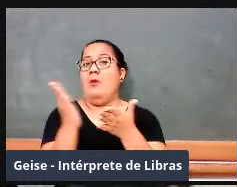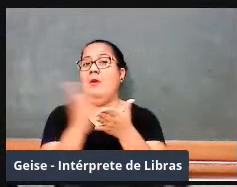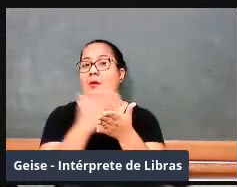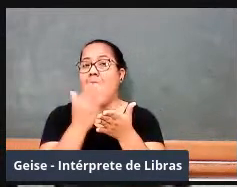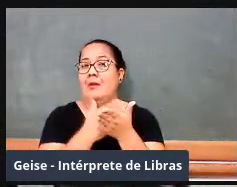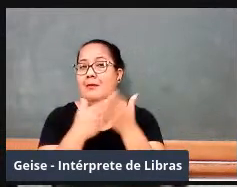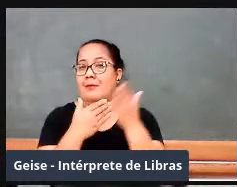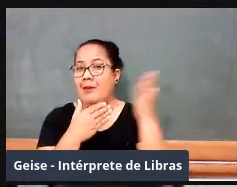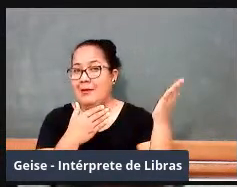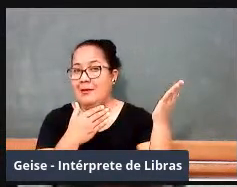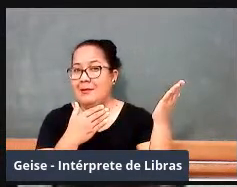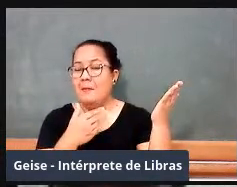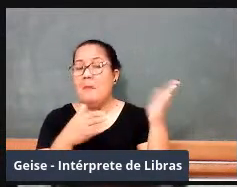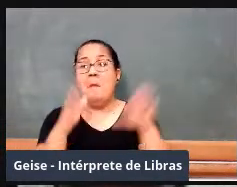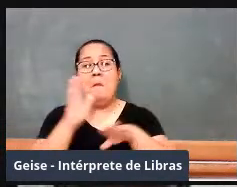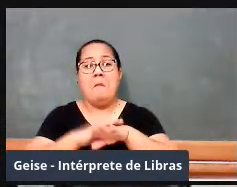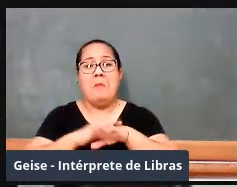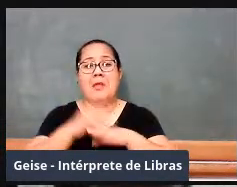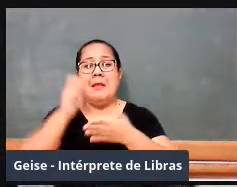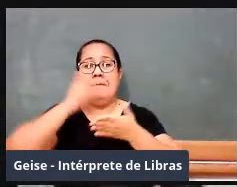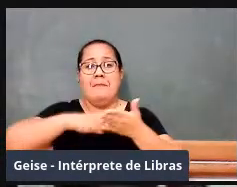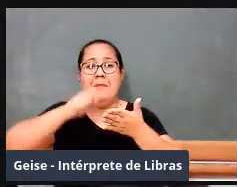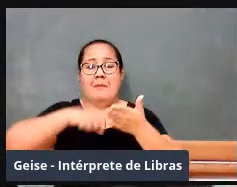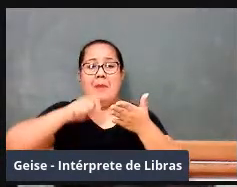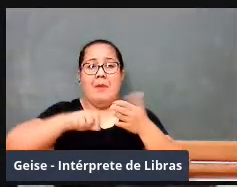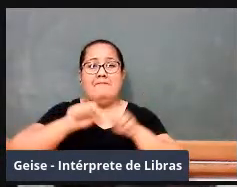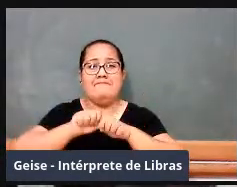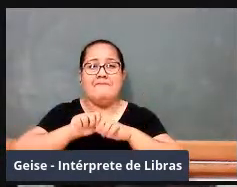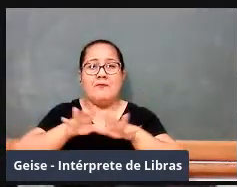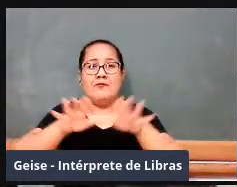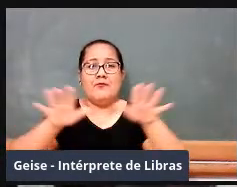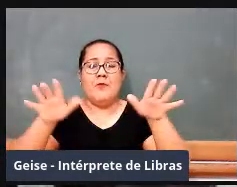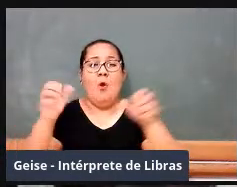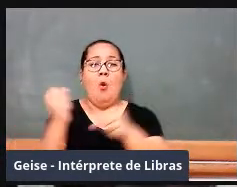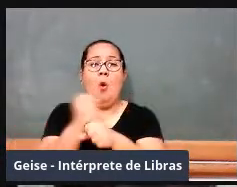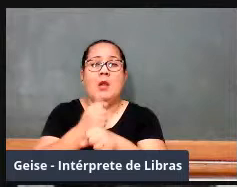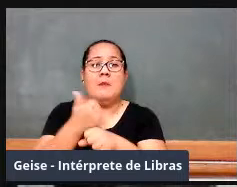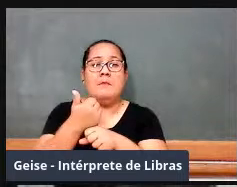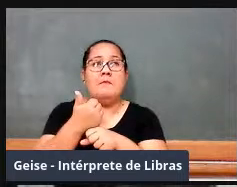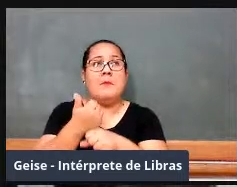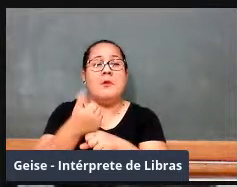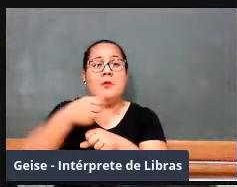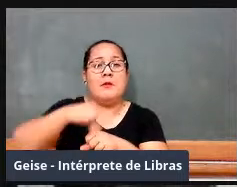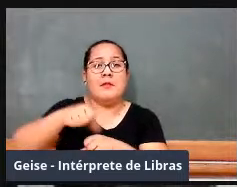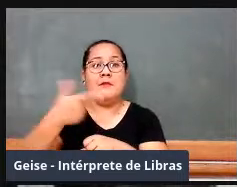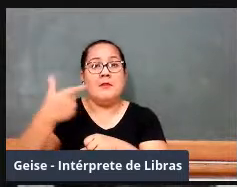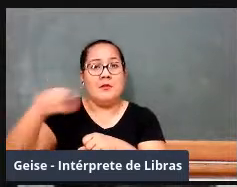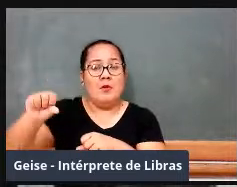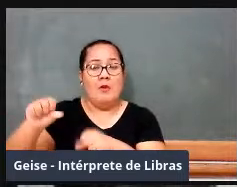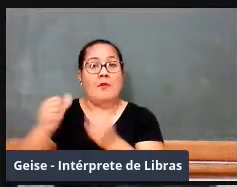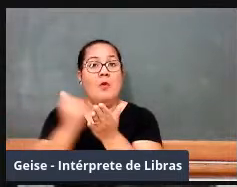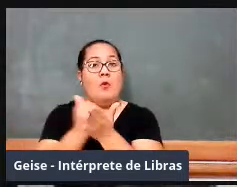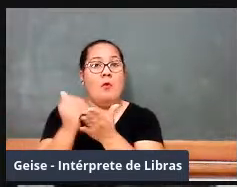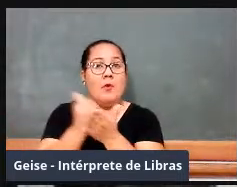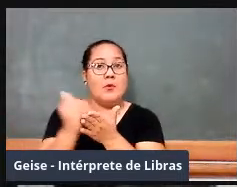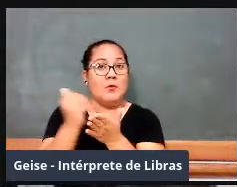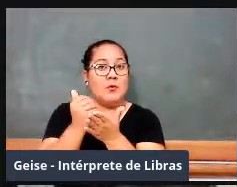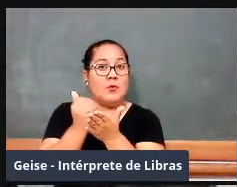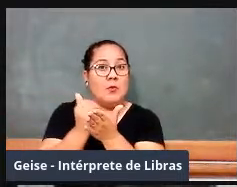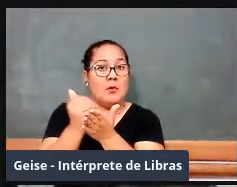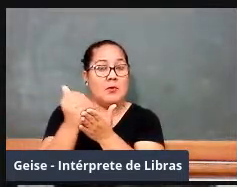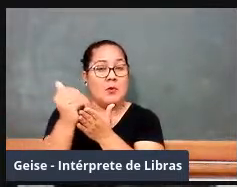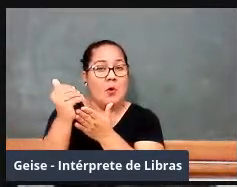escreveu, escreveu e foi publicado em 1929. Ele pegou, se baseou nesse livro